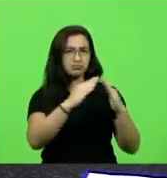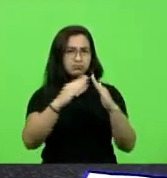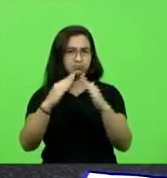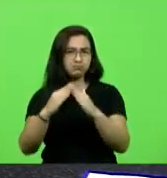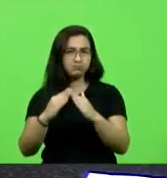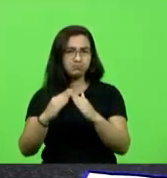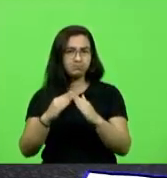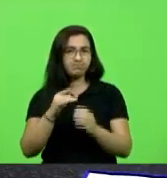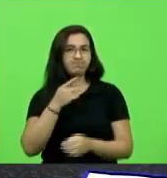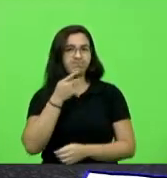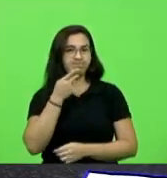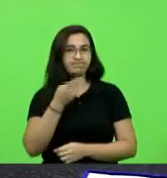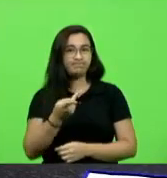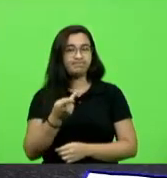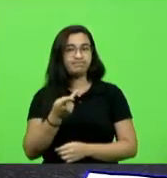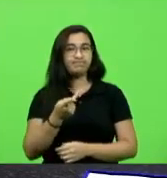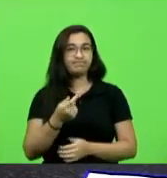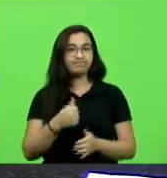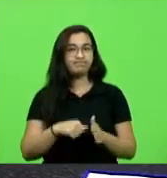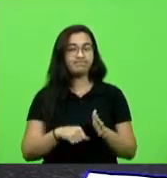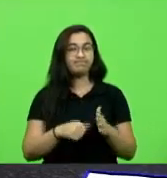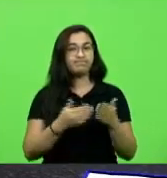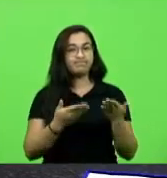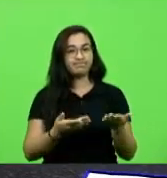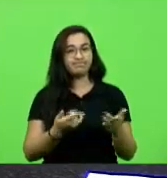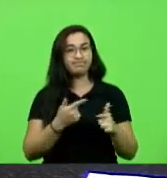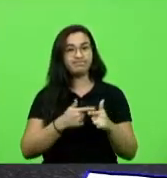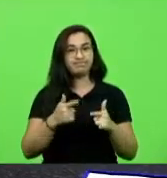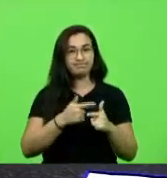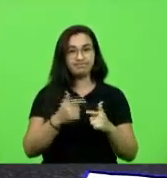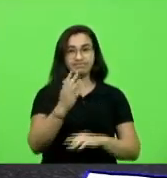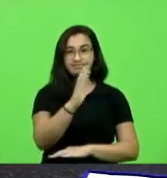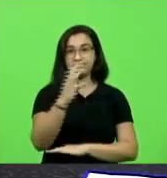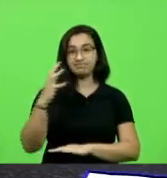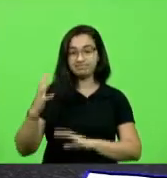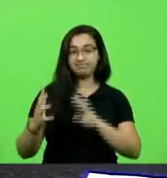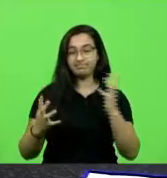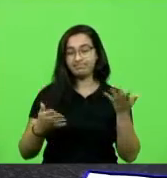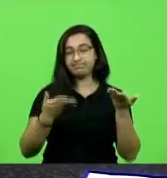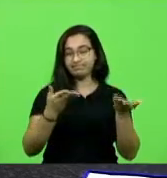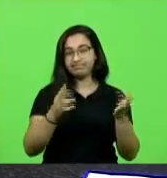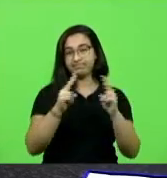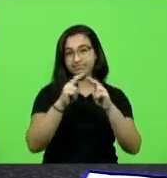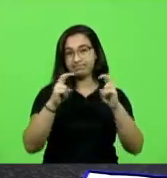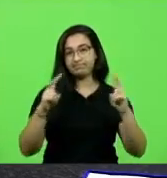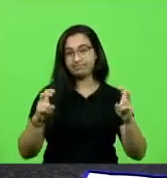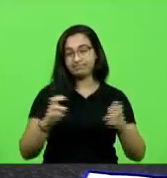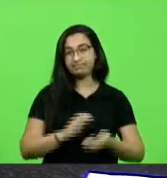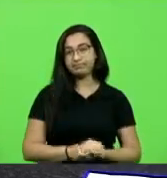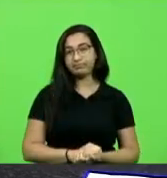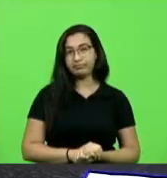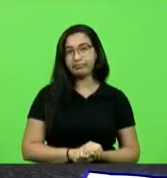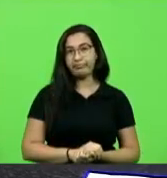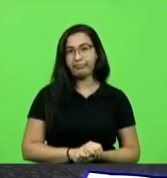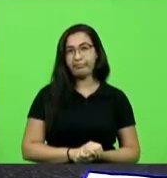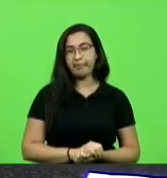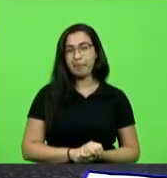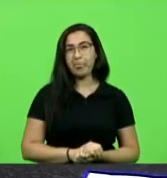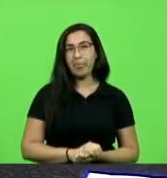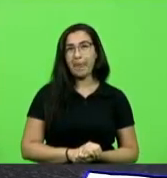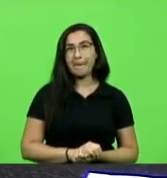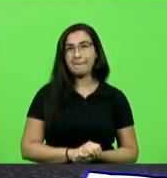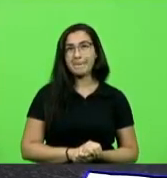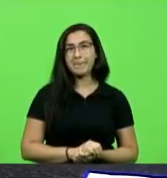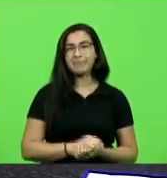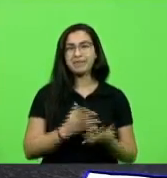maior crime ambiental de Florianópolis e a grande angústia dos moradores é